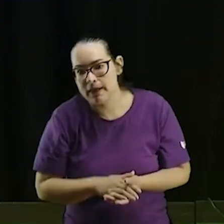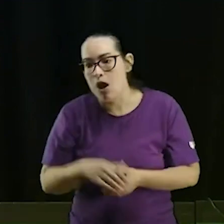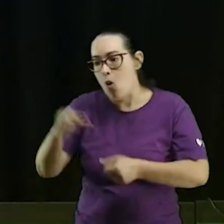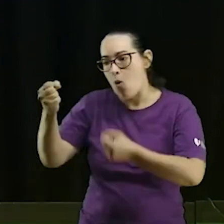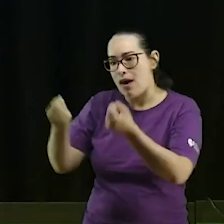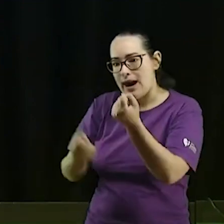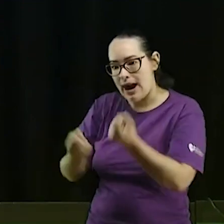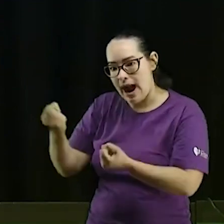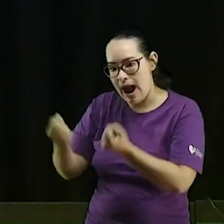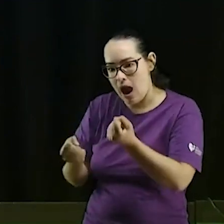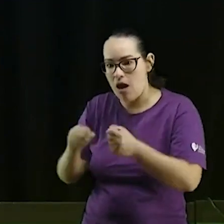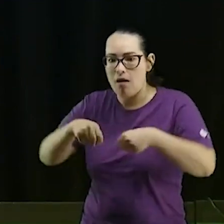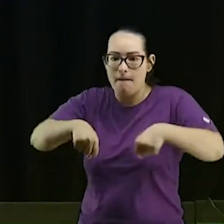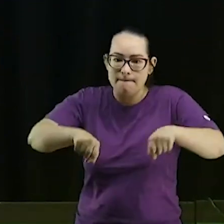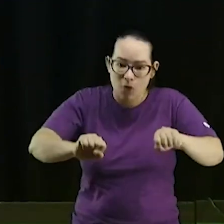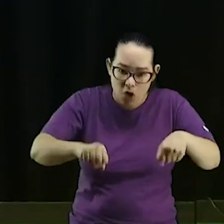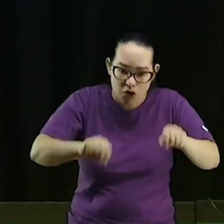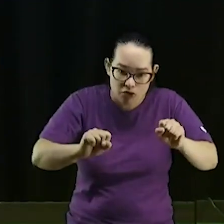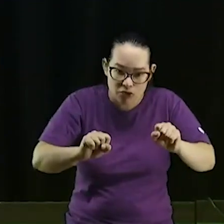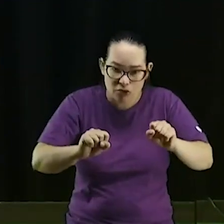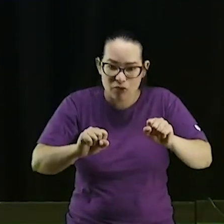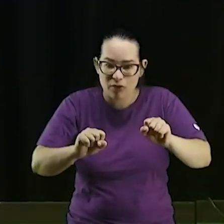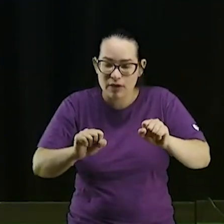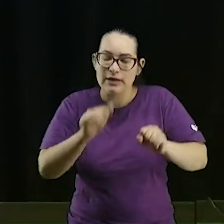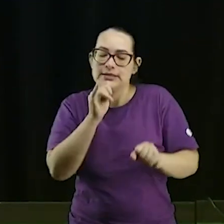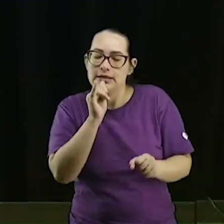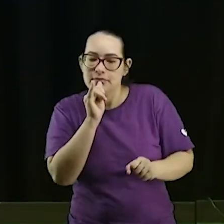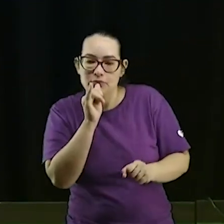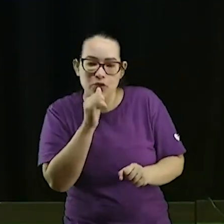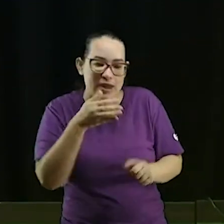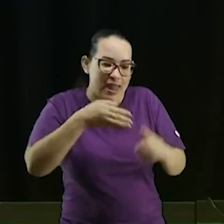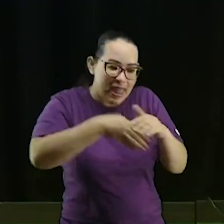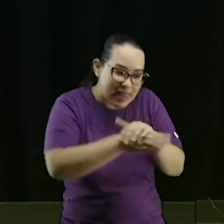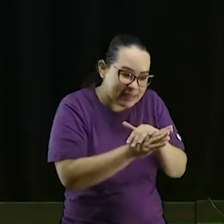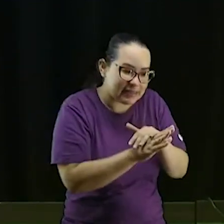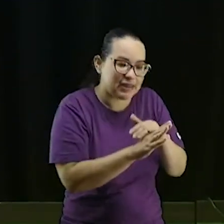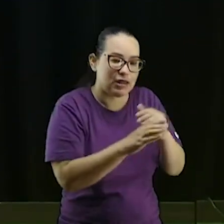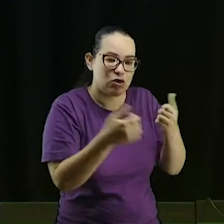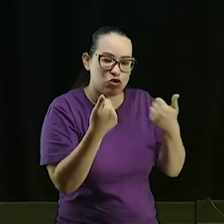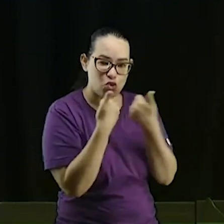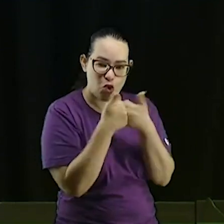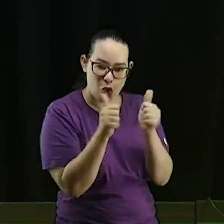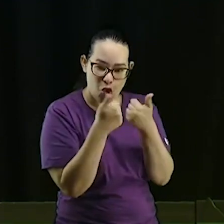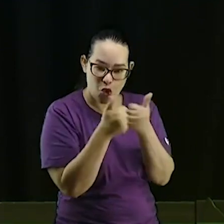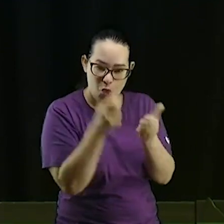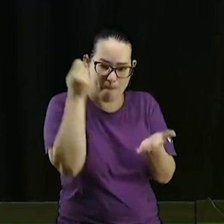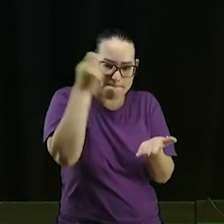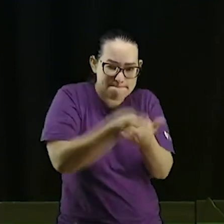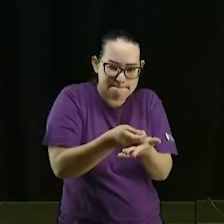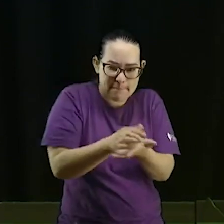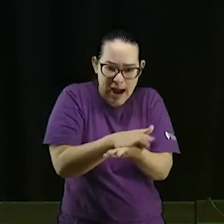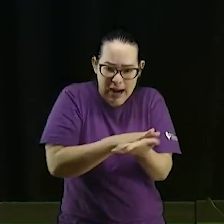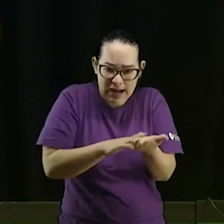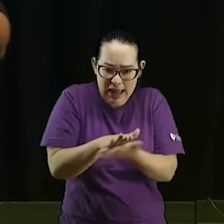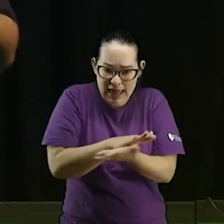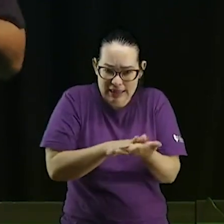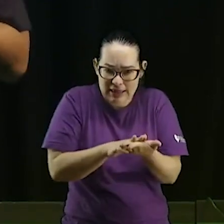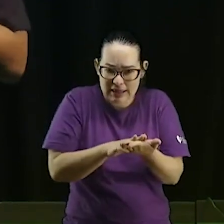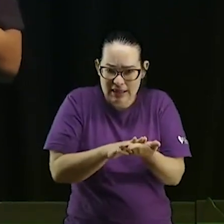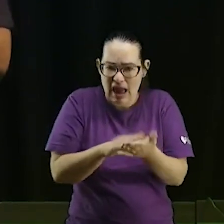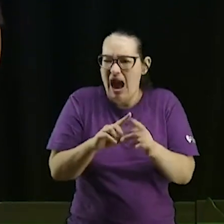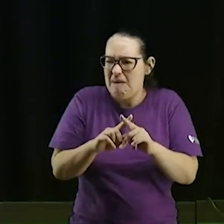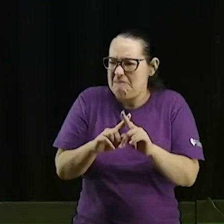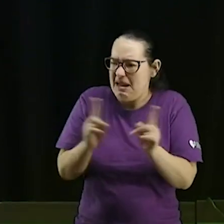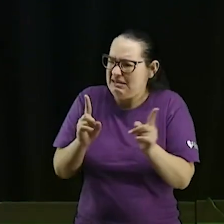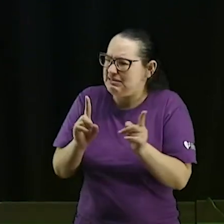você entra no ônibus e não paga é isso? não, mas como é pra Deus eu vou dar o calote